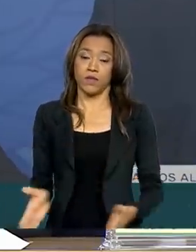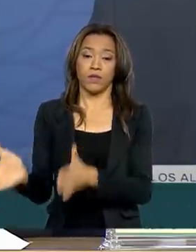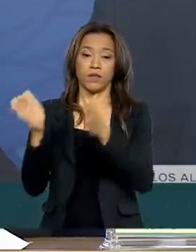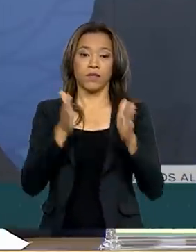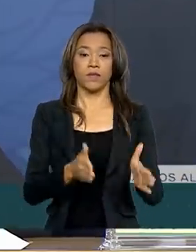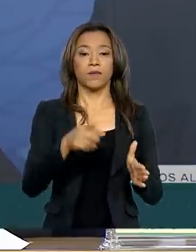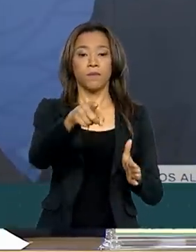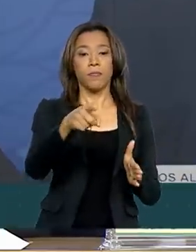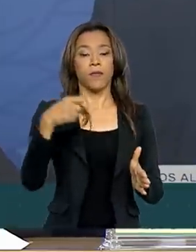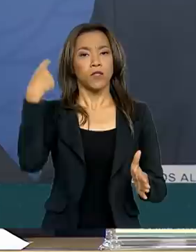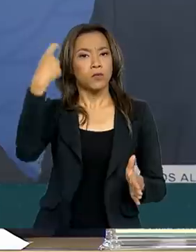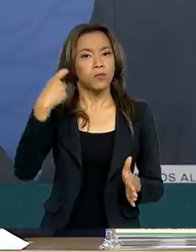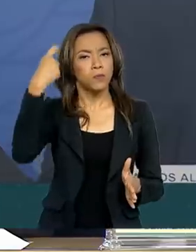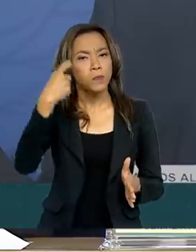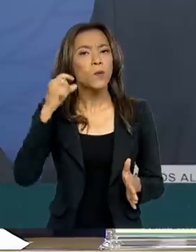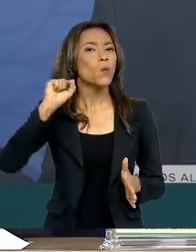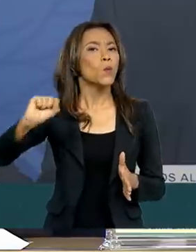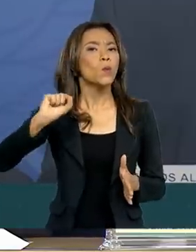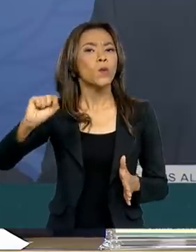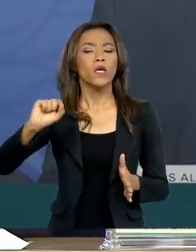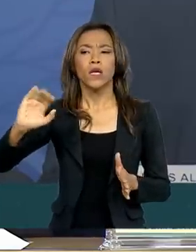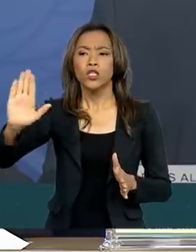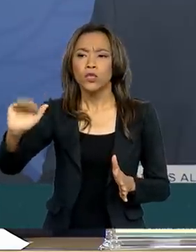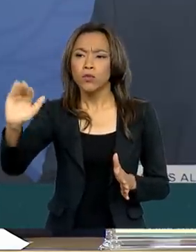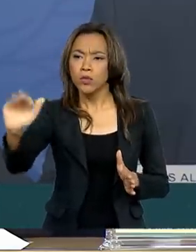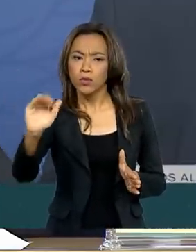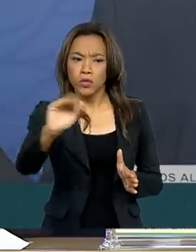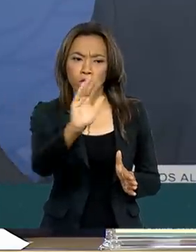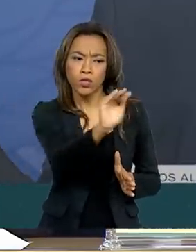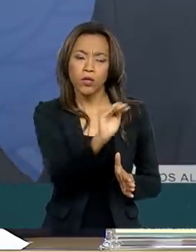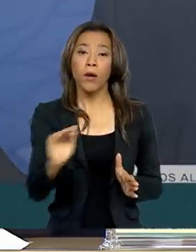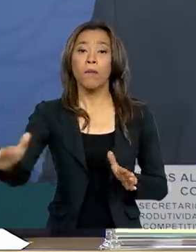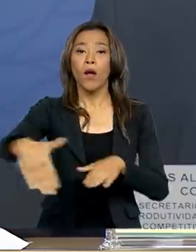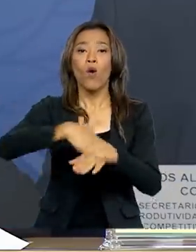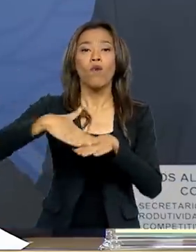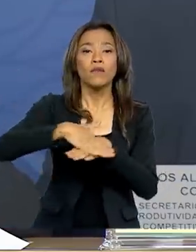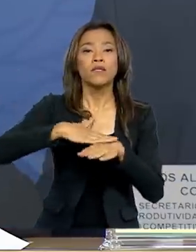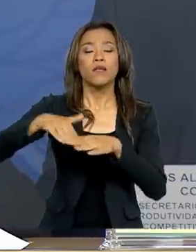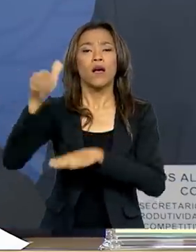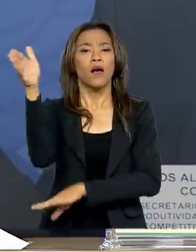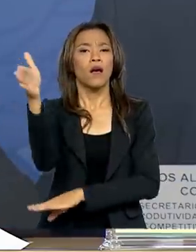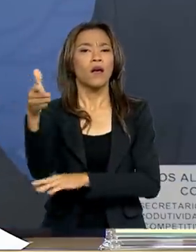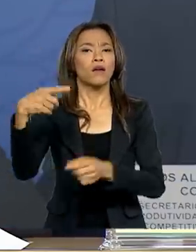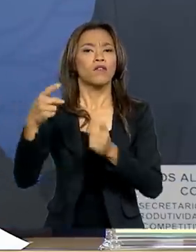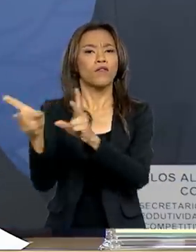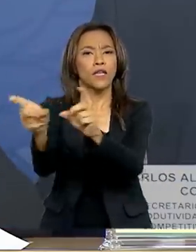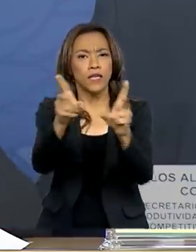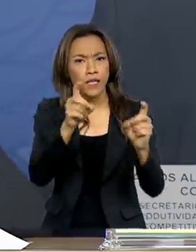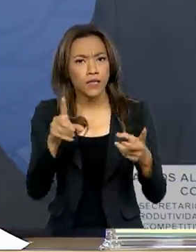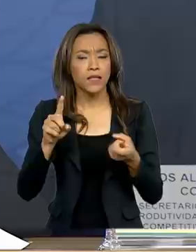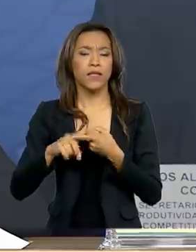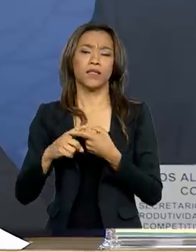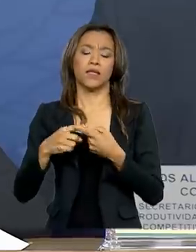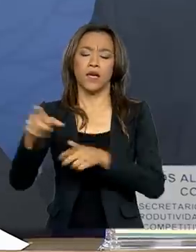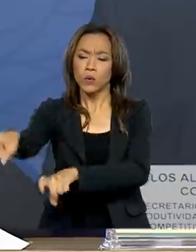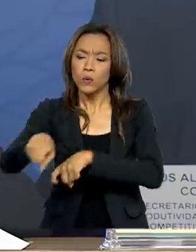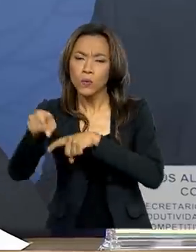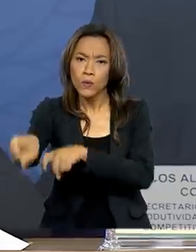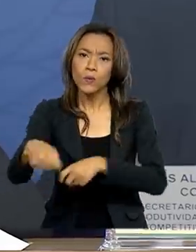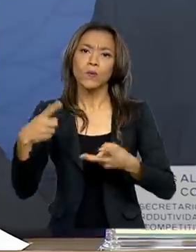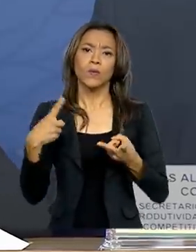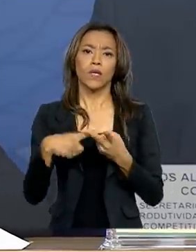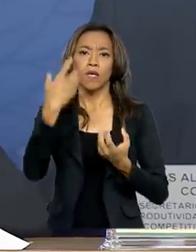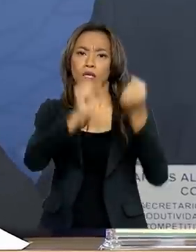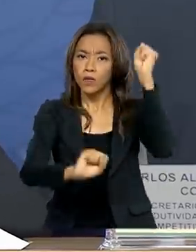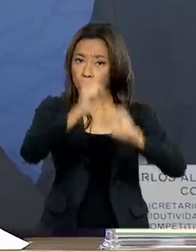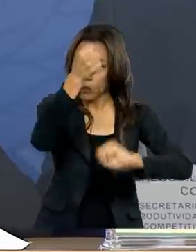a interlocução com uma série de entidades empresariais na área de serviço, de comércio, de agricultura, na área da